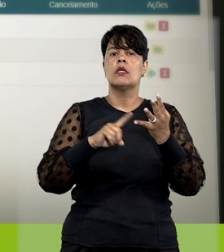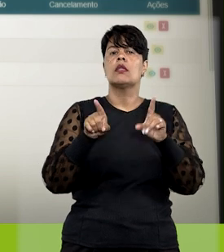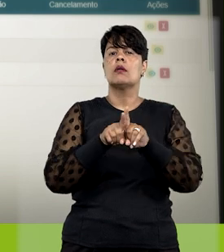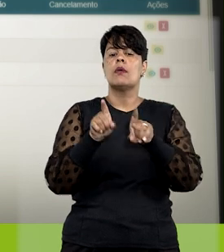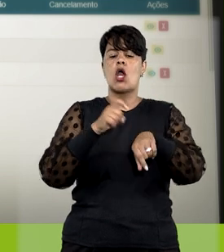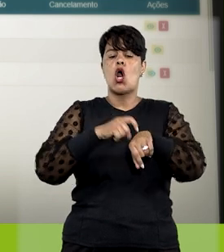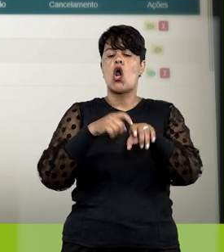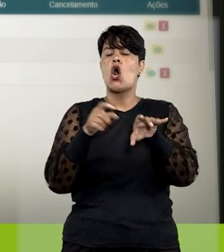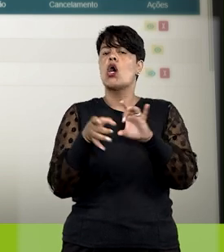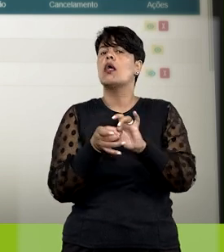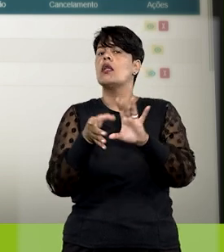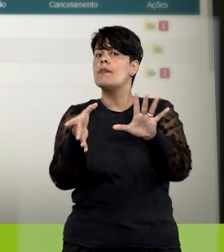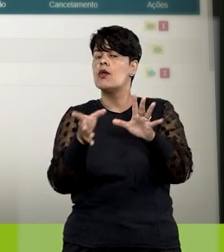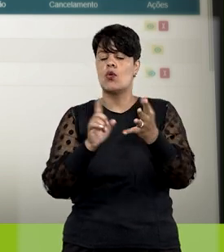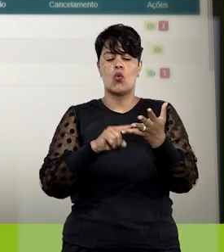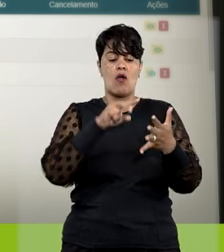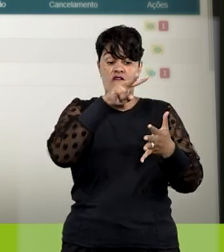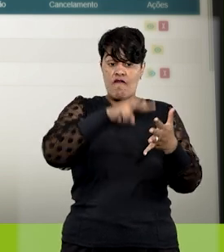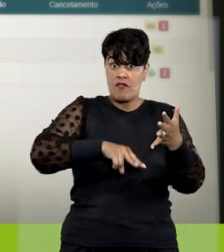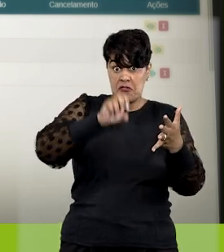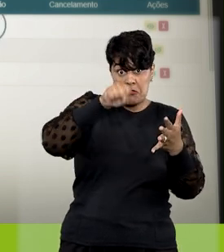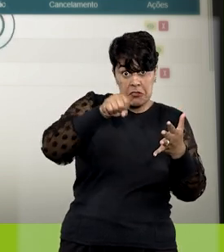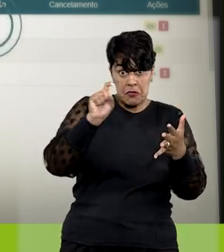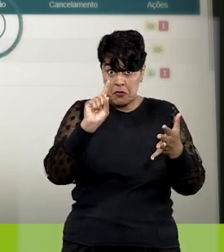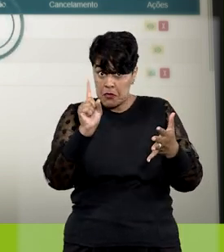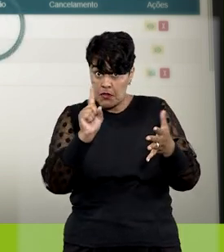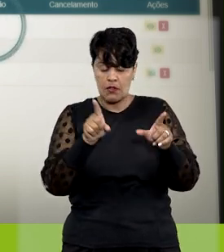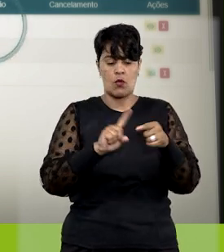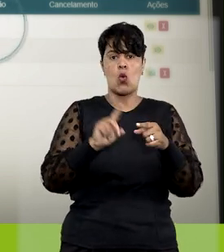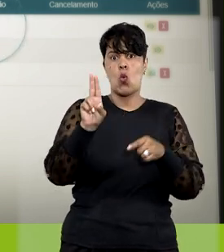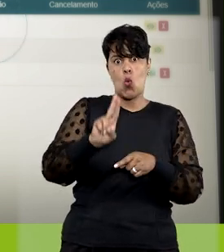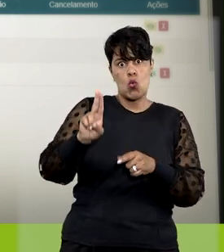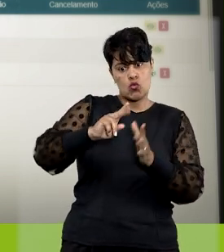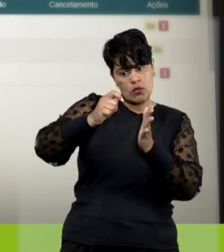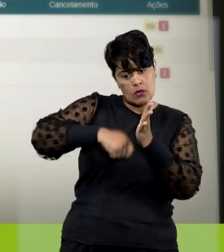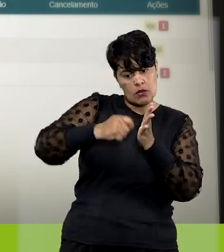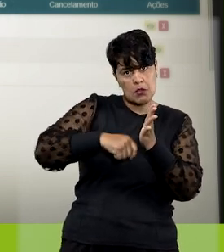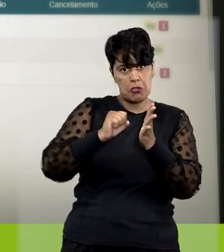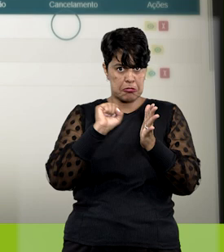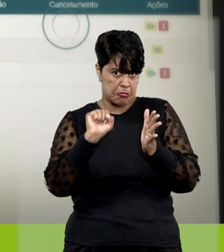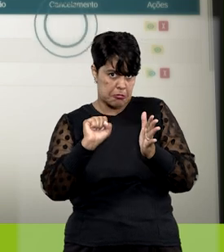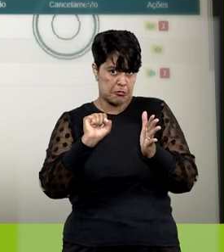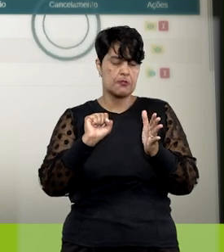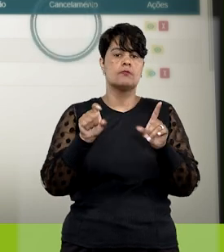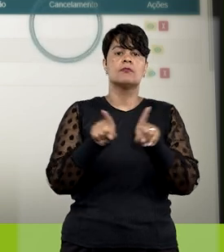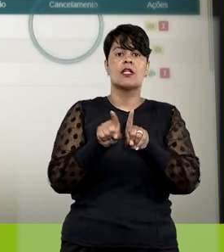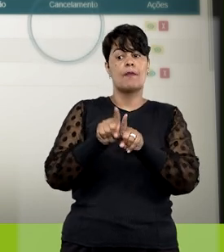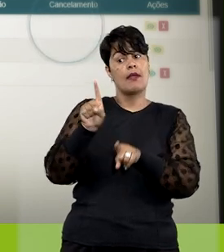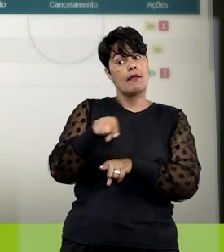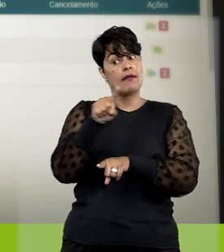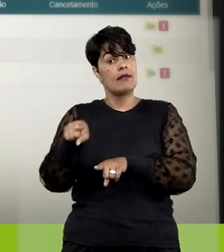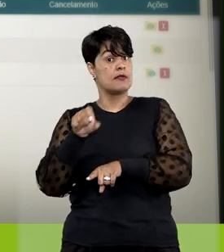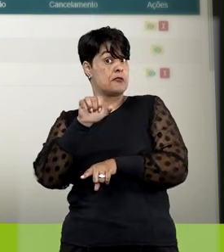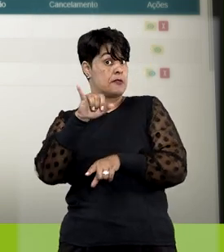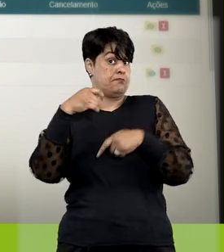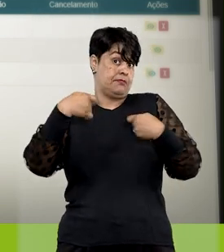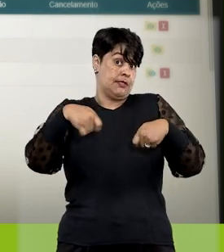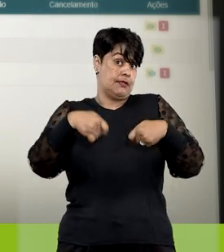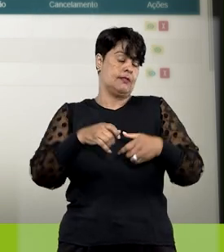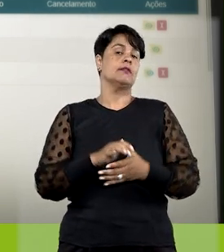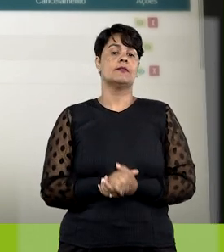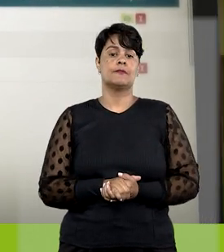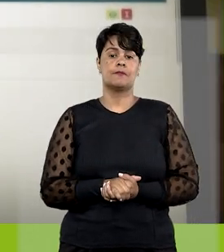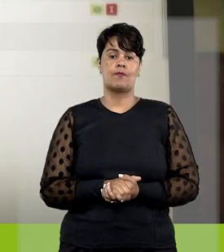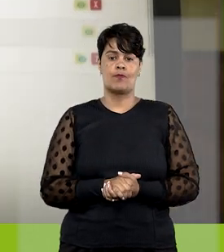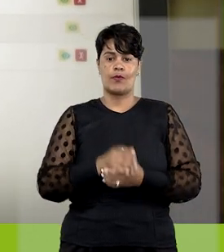liberação, da visualização do documento, da utilização do recurso de assinatura e do cancelamento, se for o